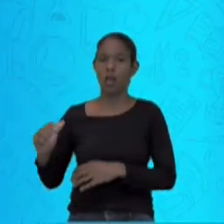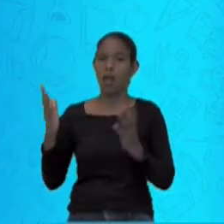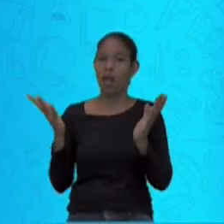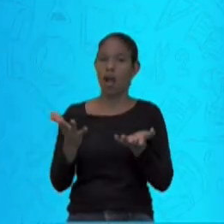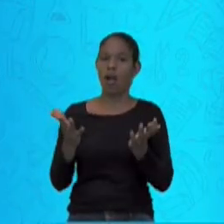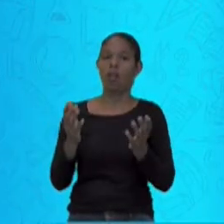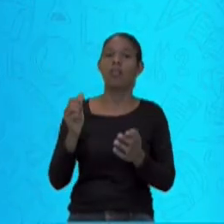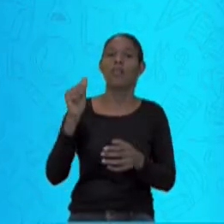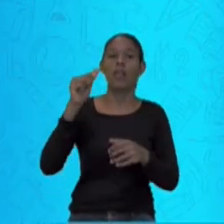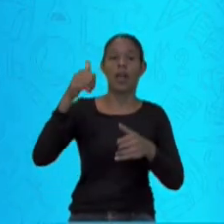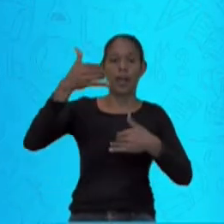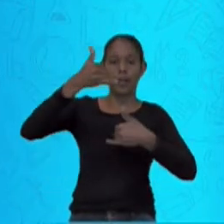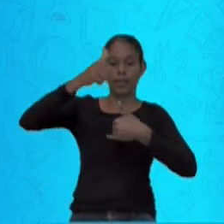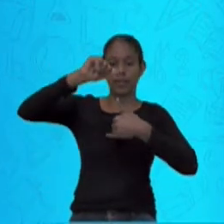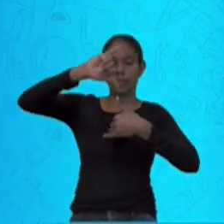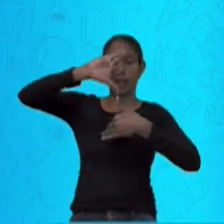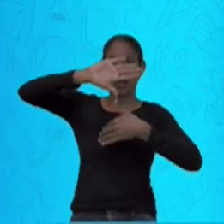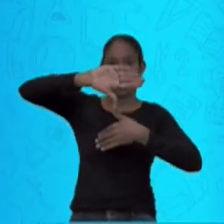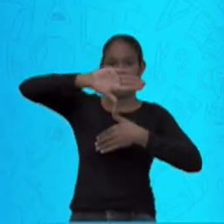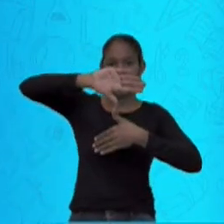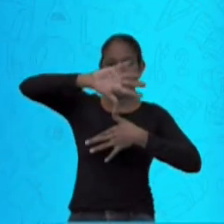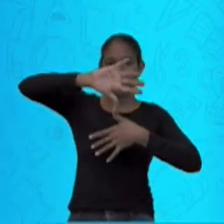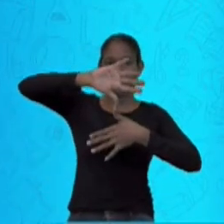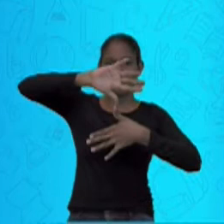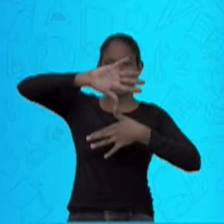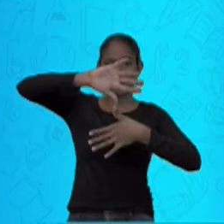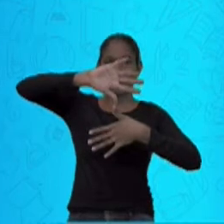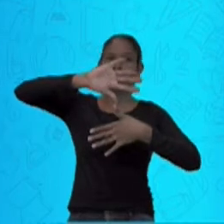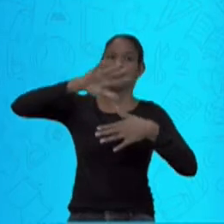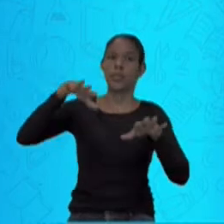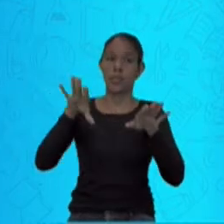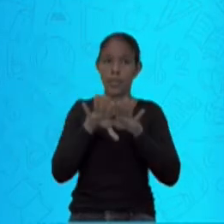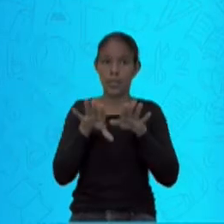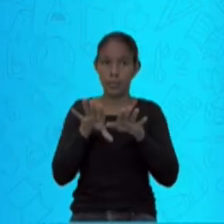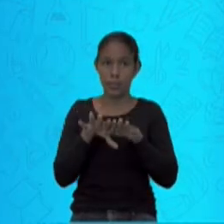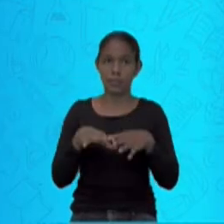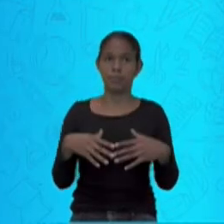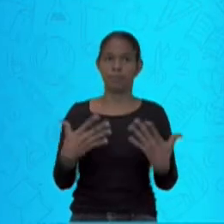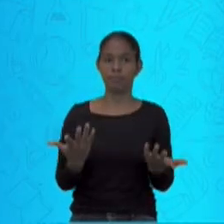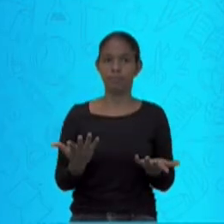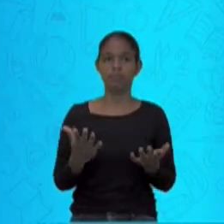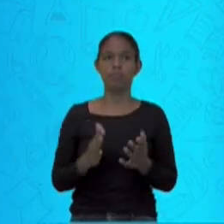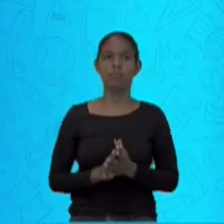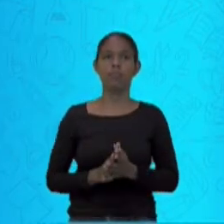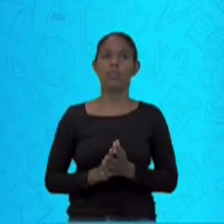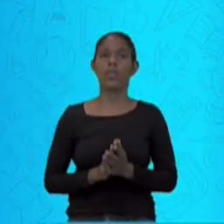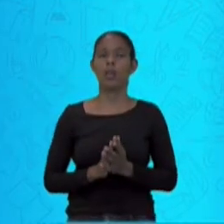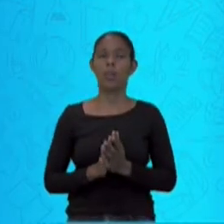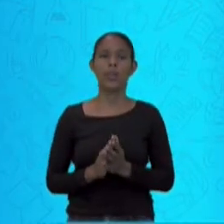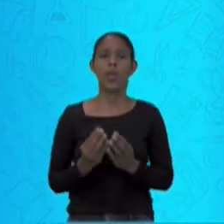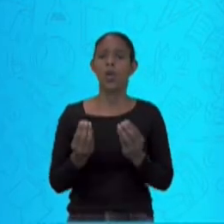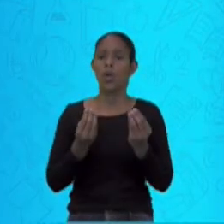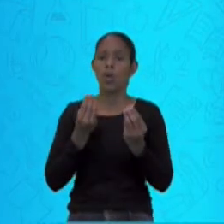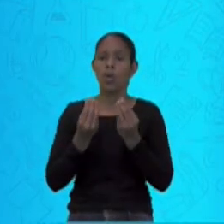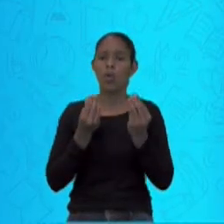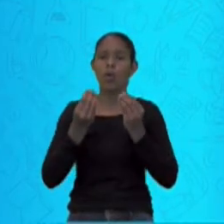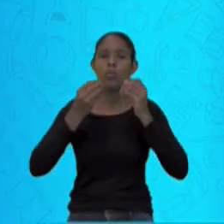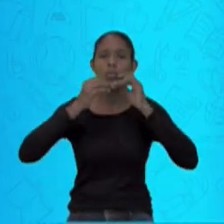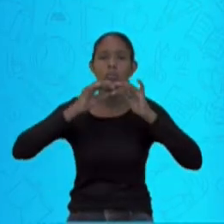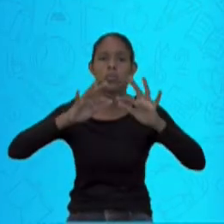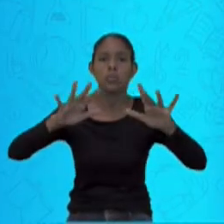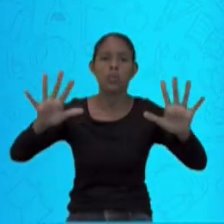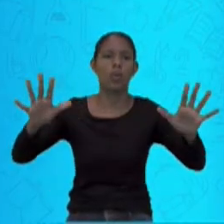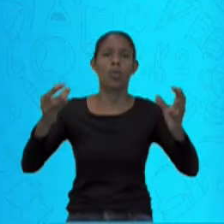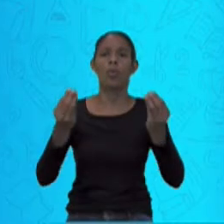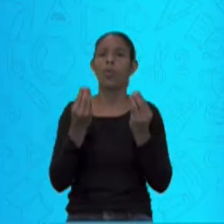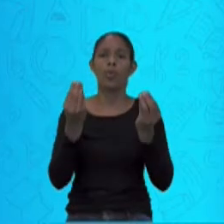nesta região. Qual é o modo de transmissão? A transmissão se faz pela picada do mosquito, lembrando